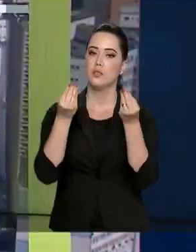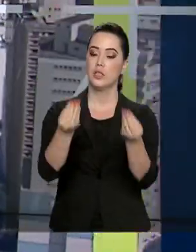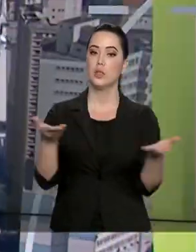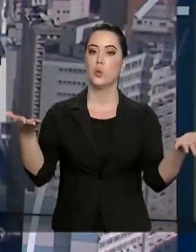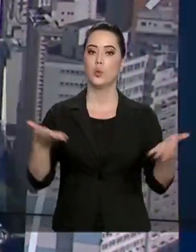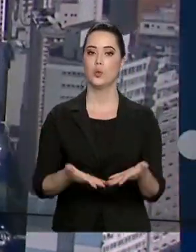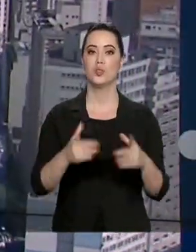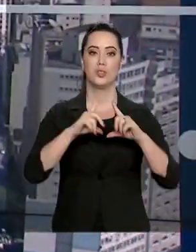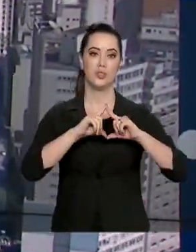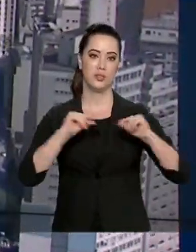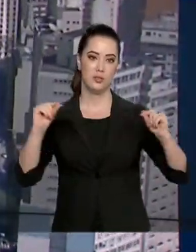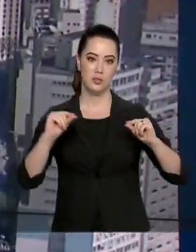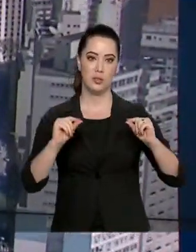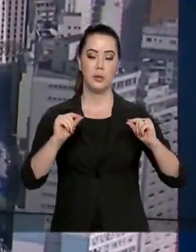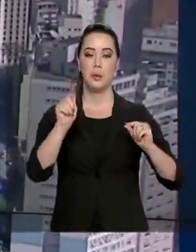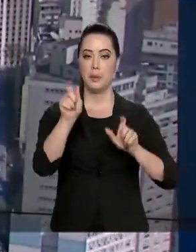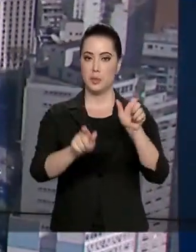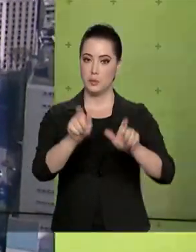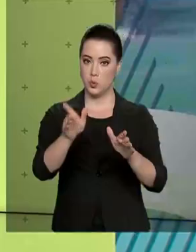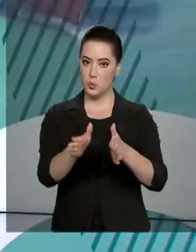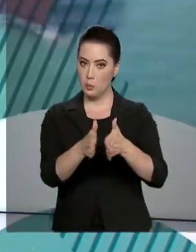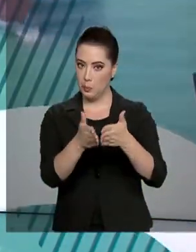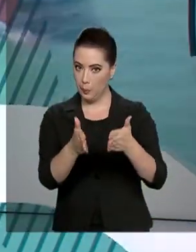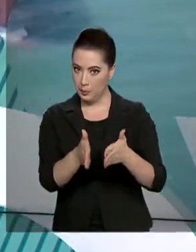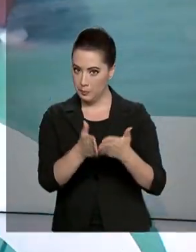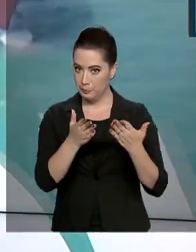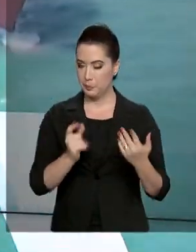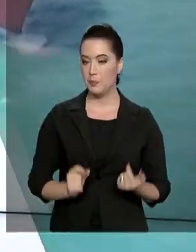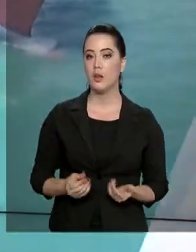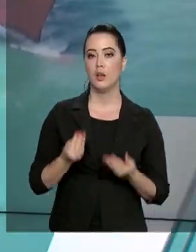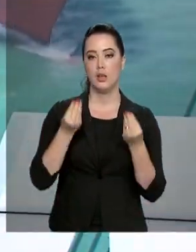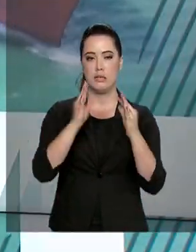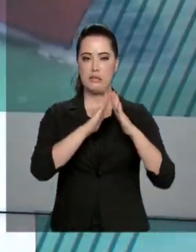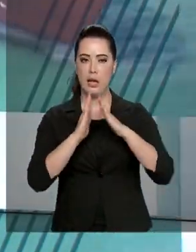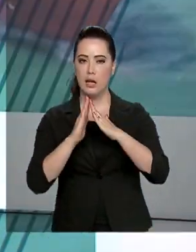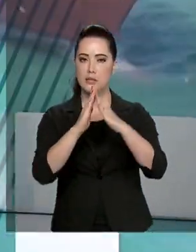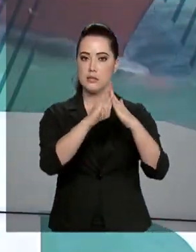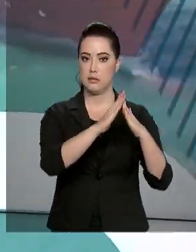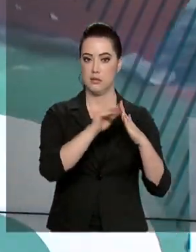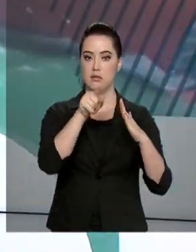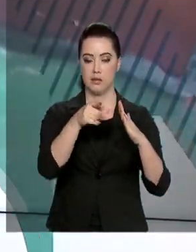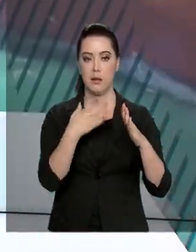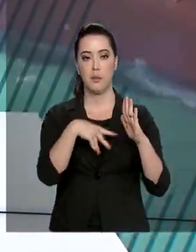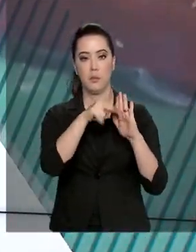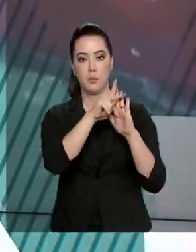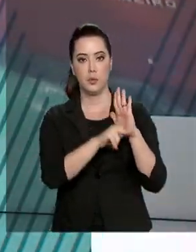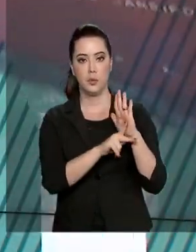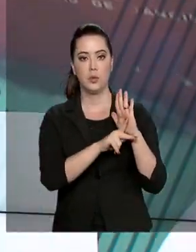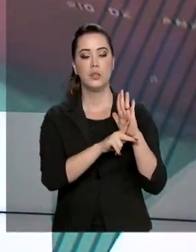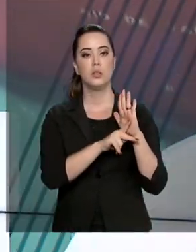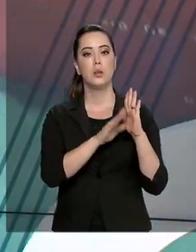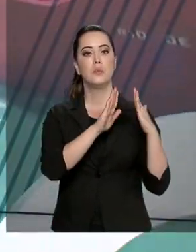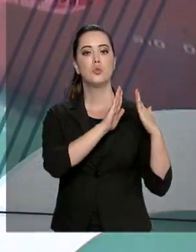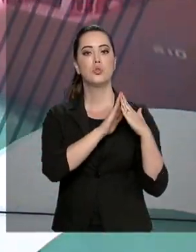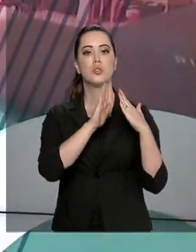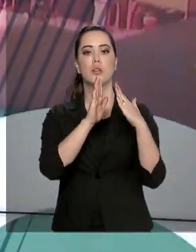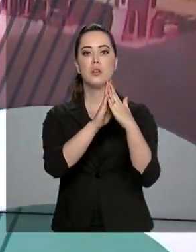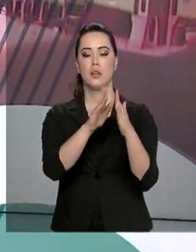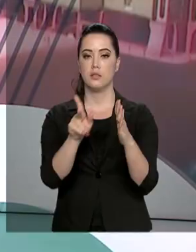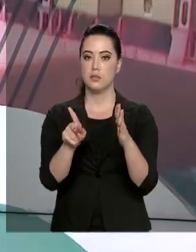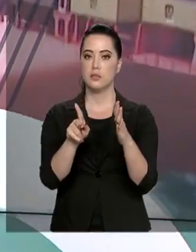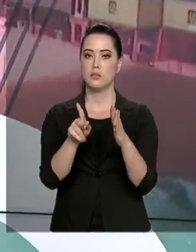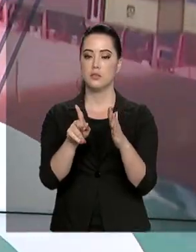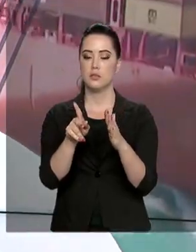hoje aqui no Distrito Federal a famílias de baixa renda. As unidades habitacionais fazem parte do Programa de Habitação de